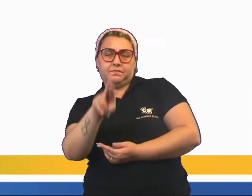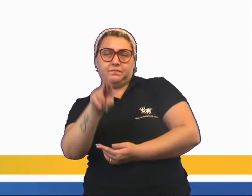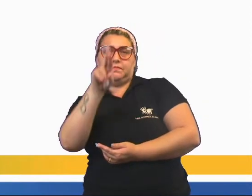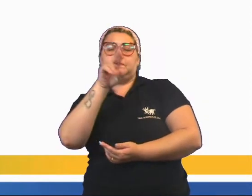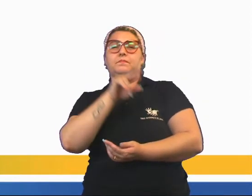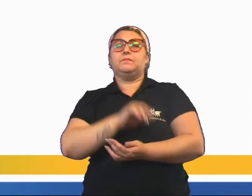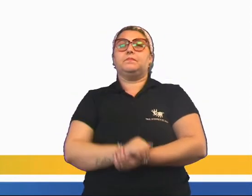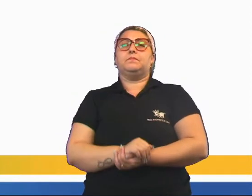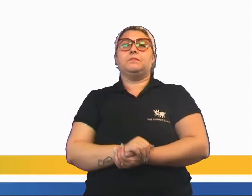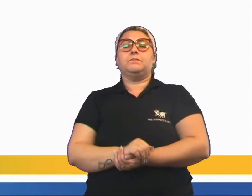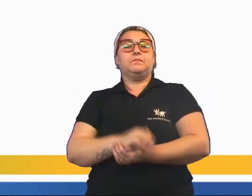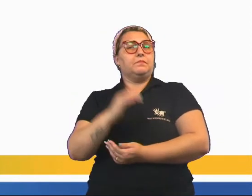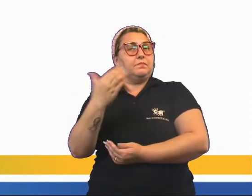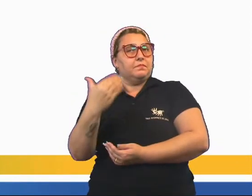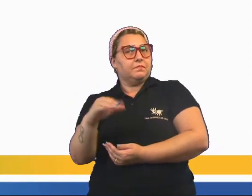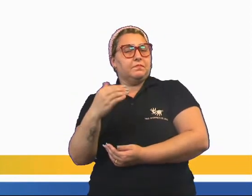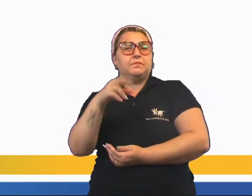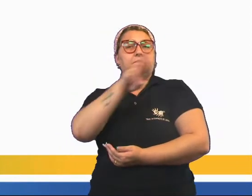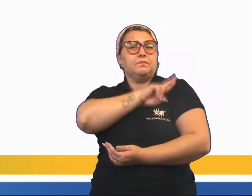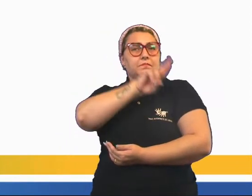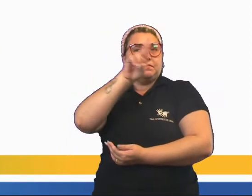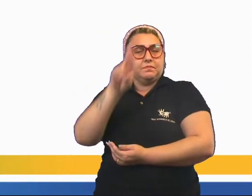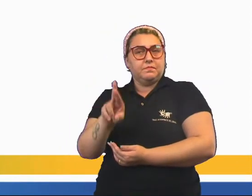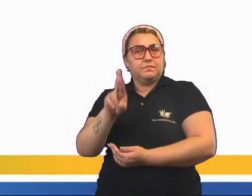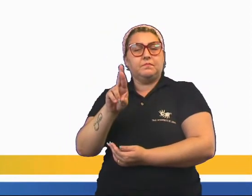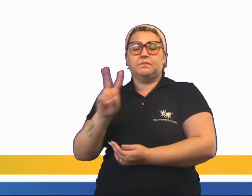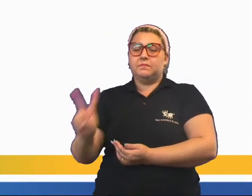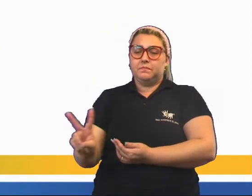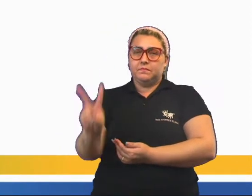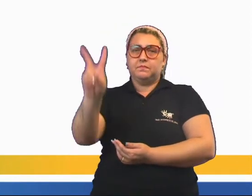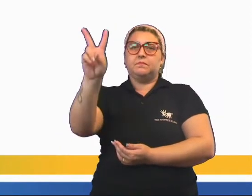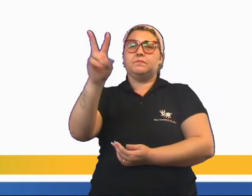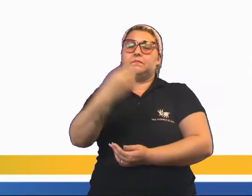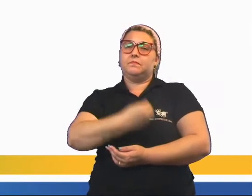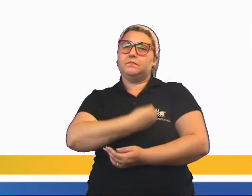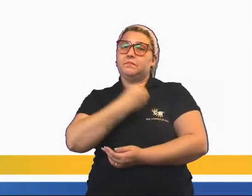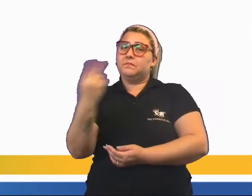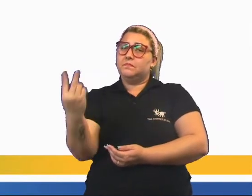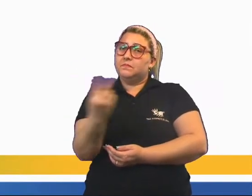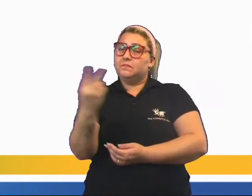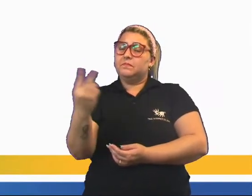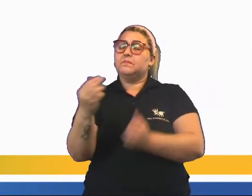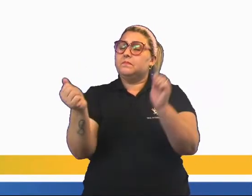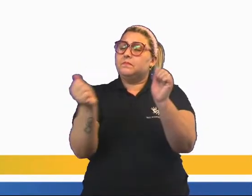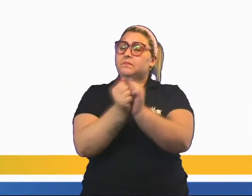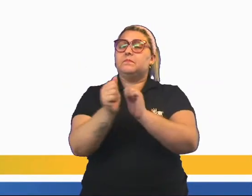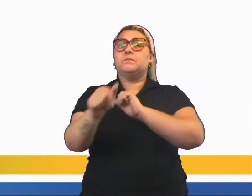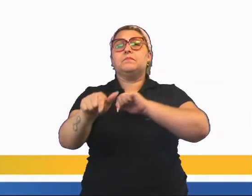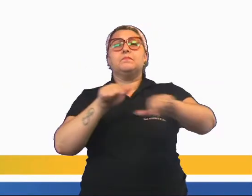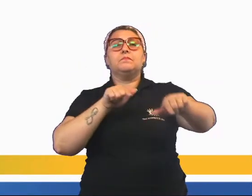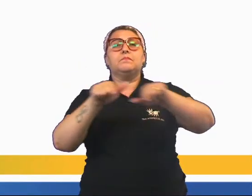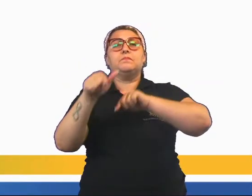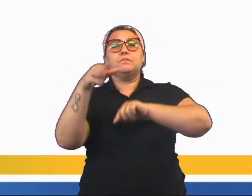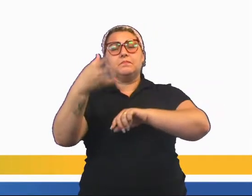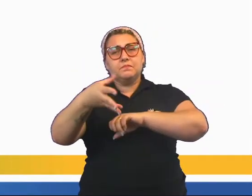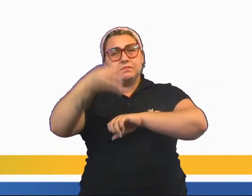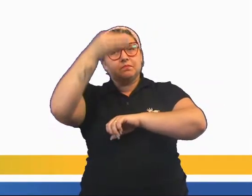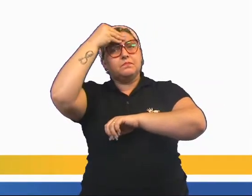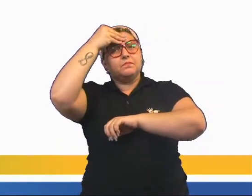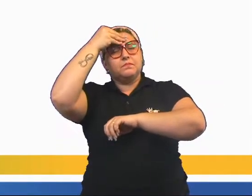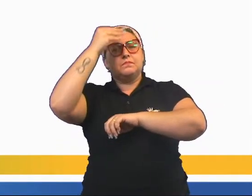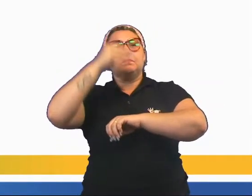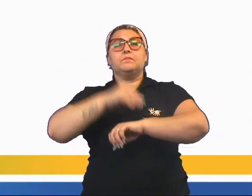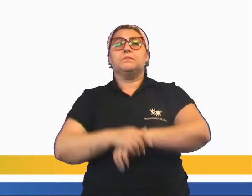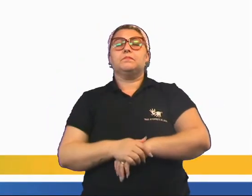seria da parte da ciência, da parte da religião, a valorização da vida. As duas trabalharem juntas na valorização da vida.